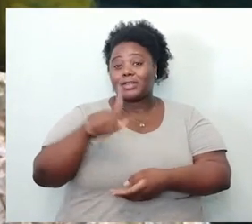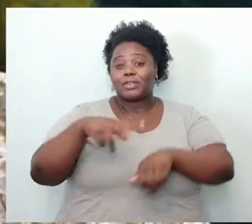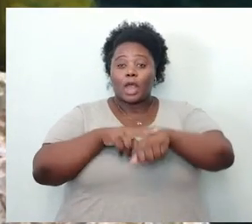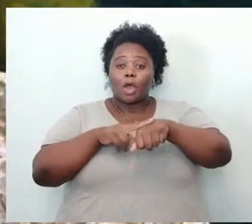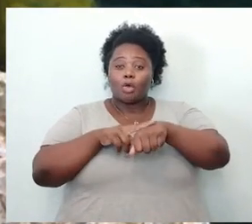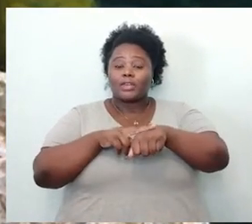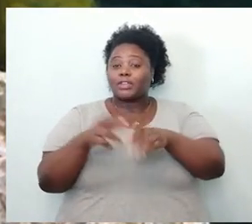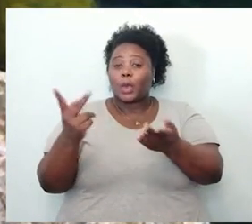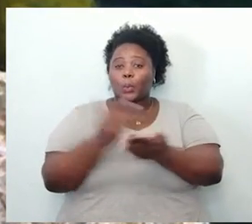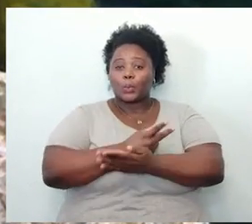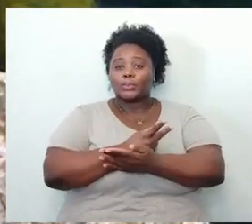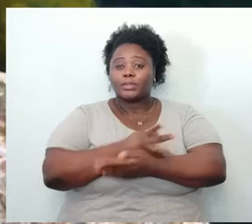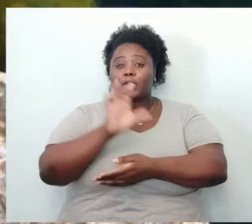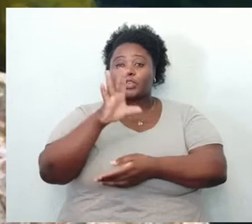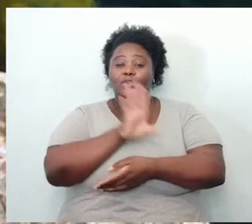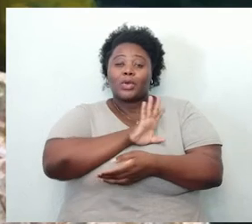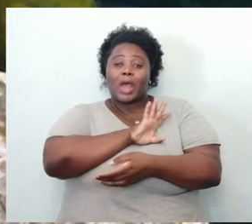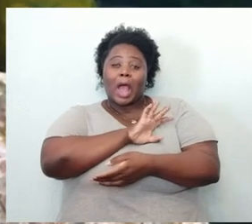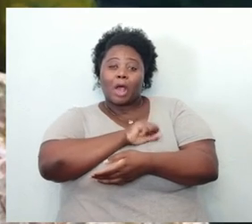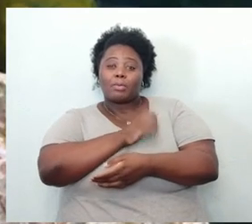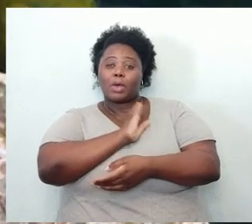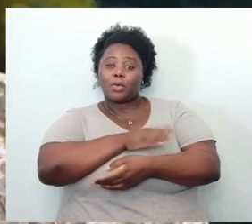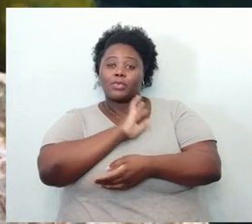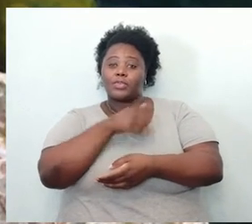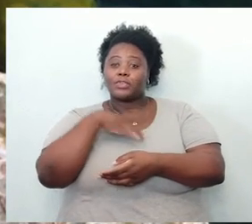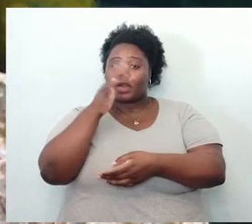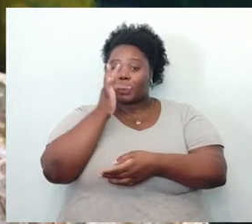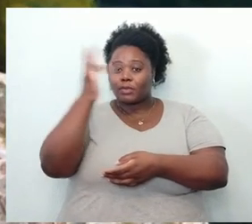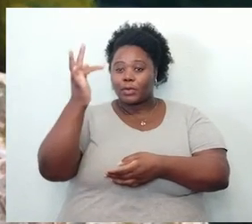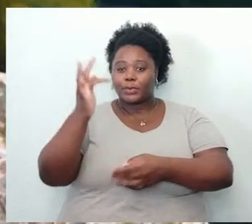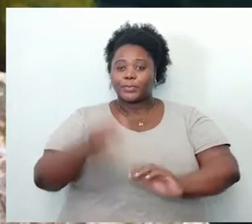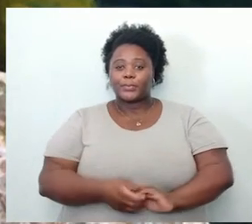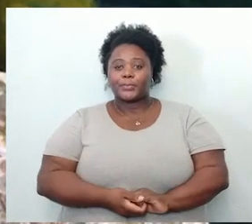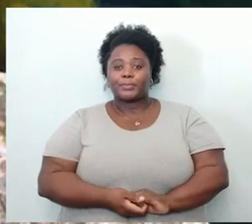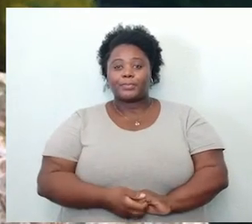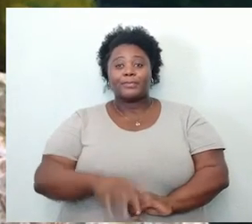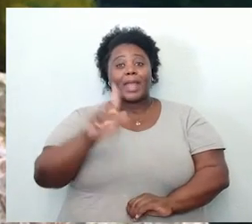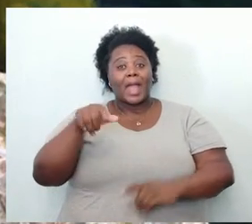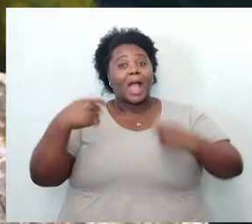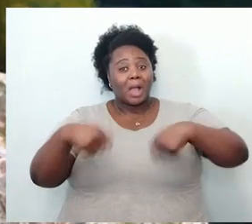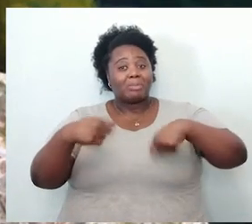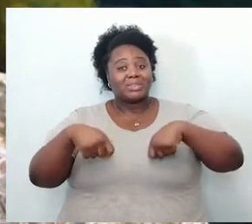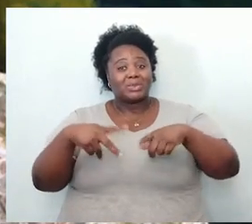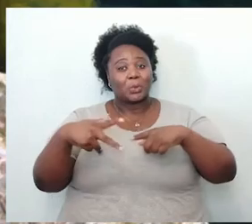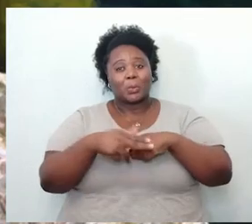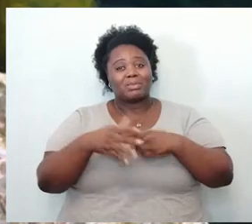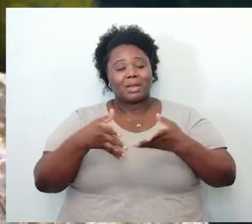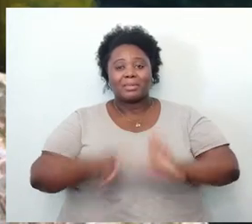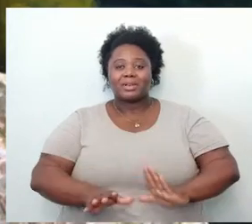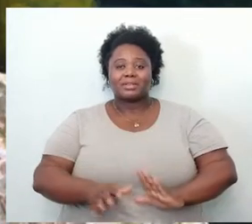verde que surgiu. Só se apaixona um coração que já floriu. É preciso podar para nascer.